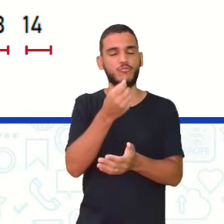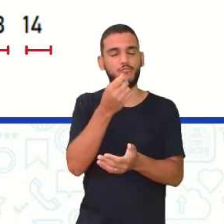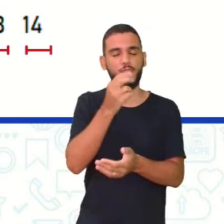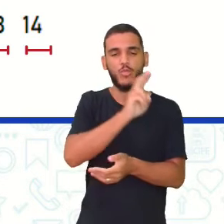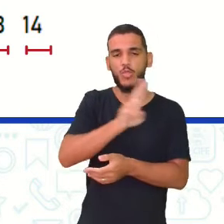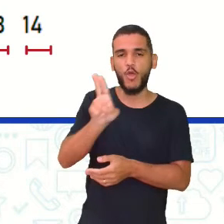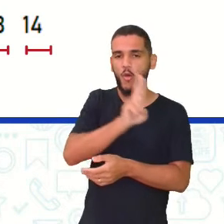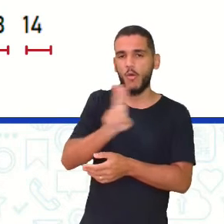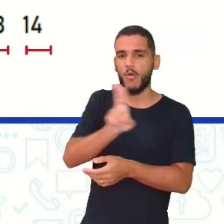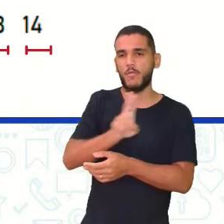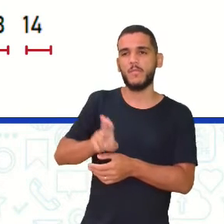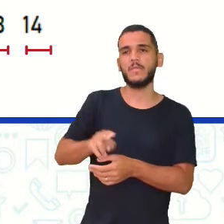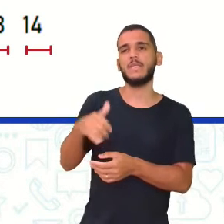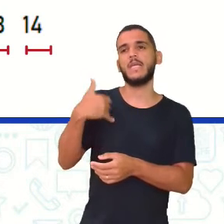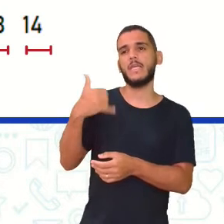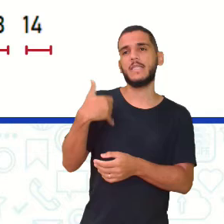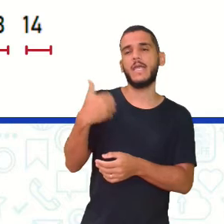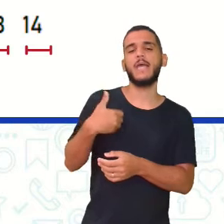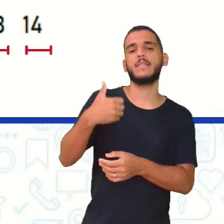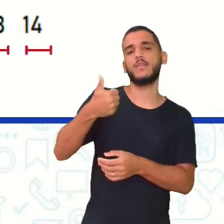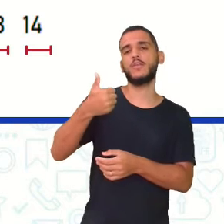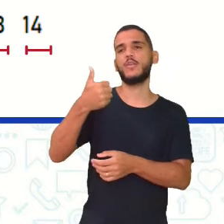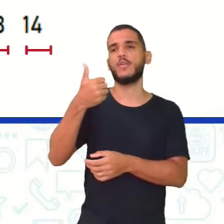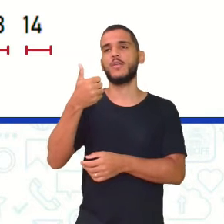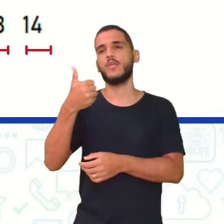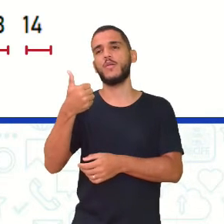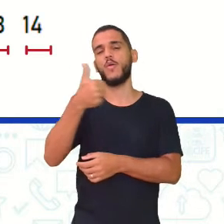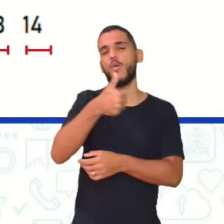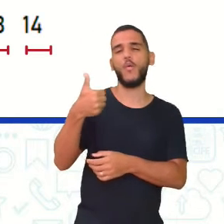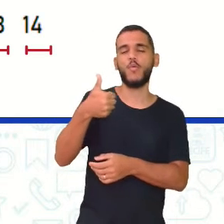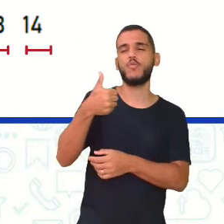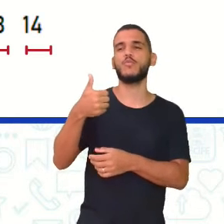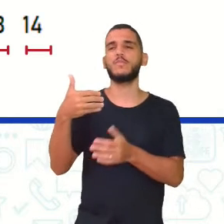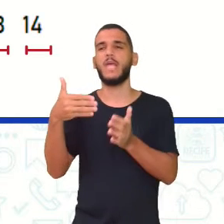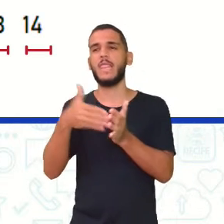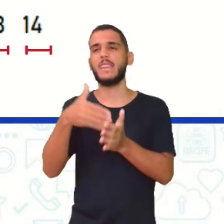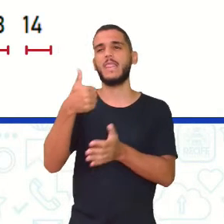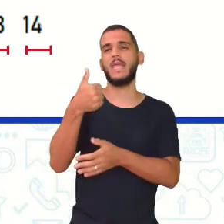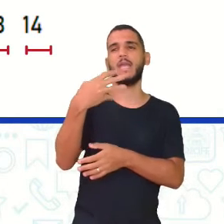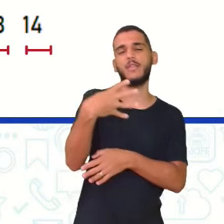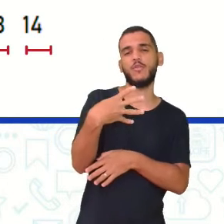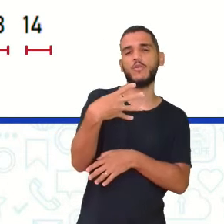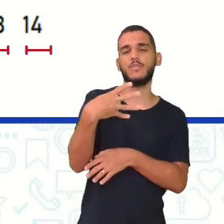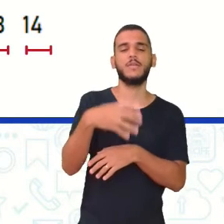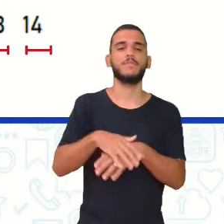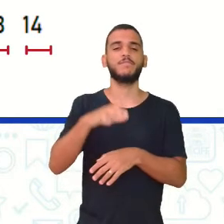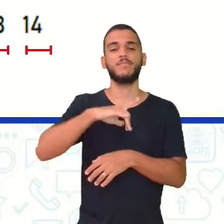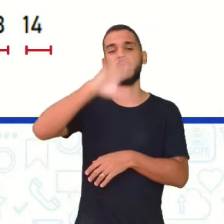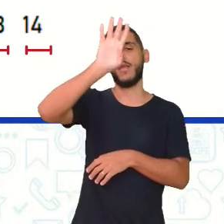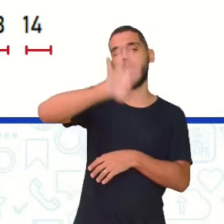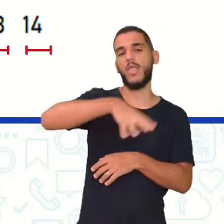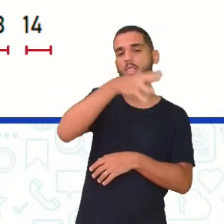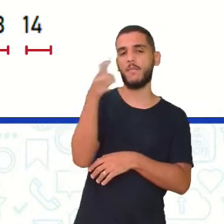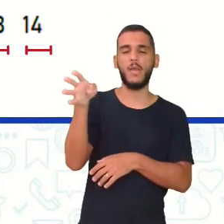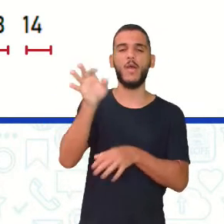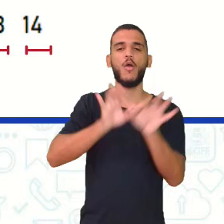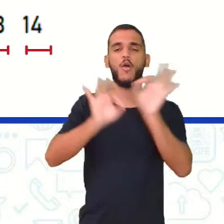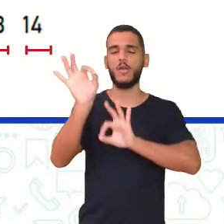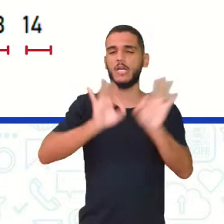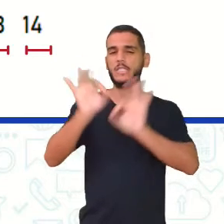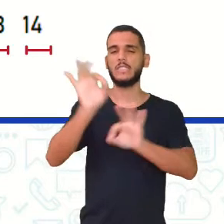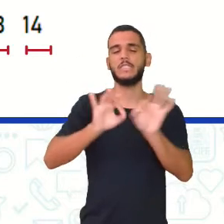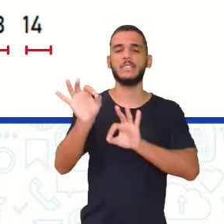Marcelo 11 Jonas 12 Eu fiz uma estatística E uma tabela Não está em ordem Nem